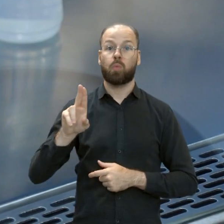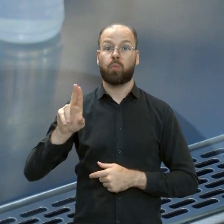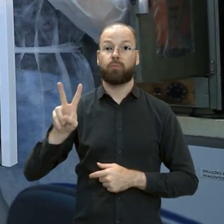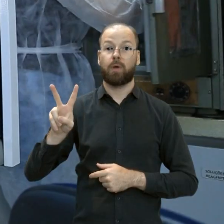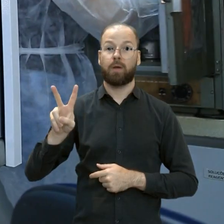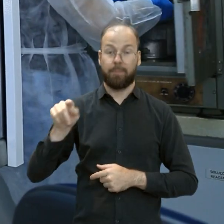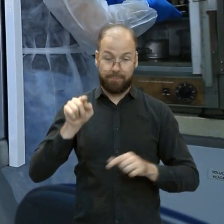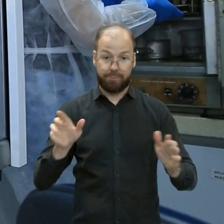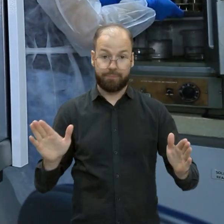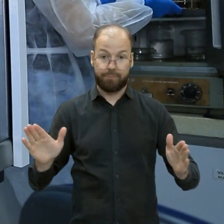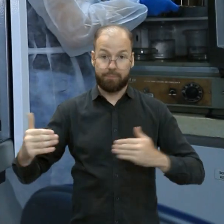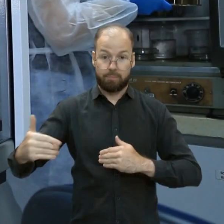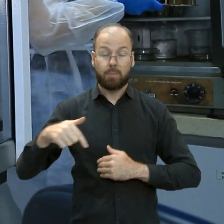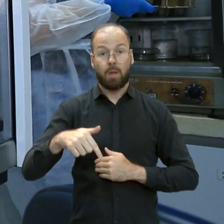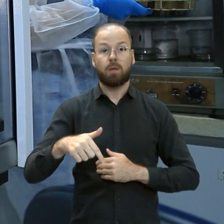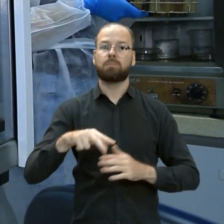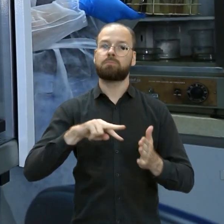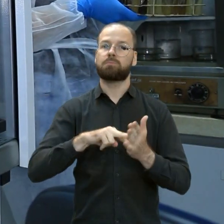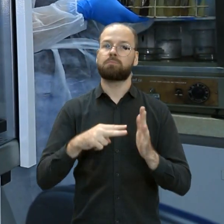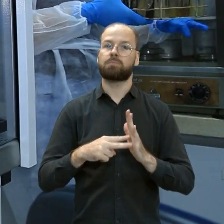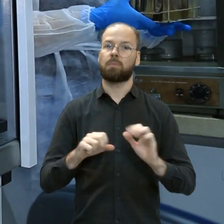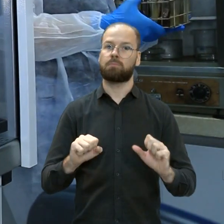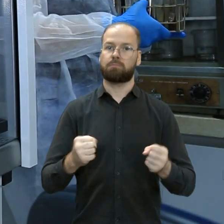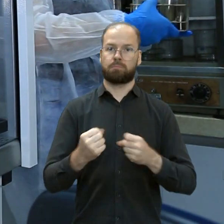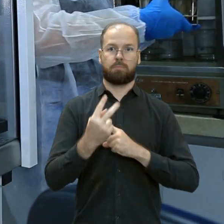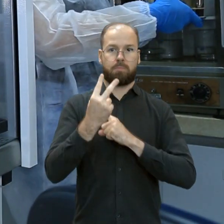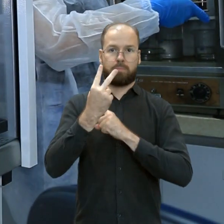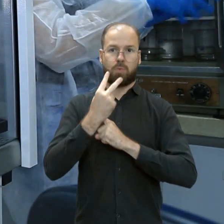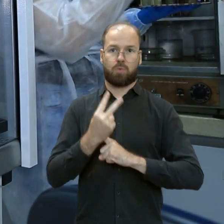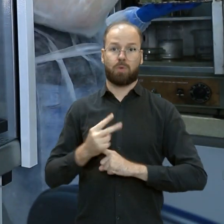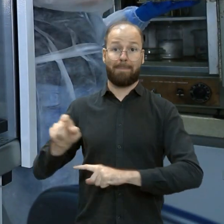reforçar a proteção de quem está no laboratório.